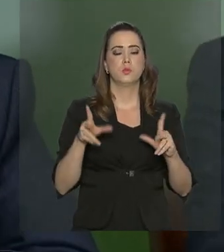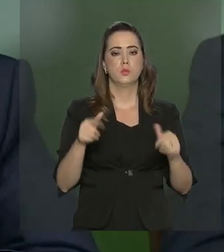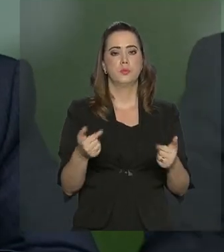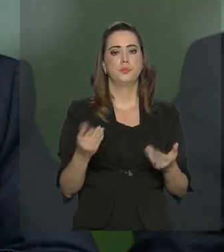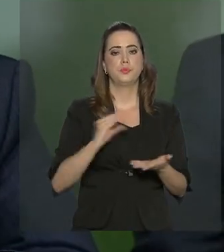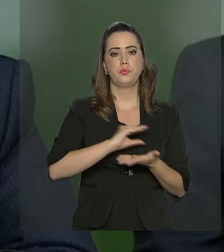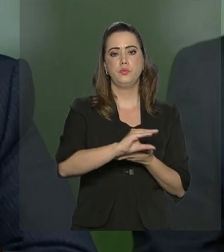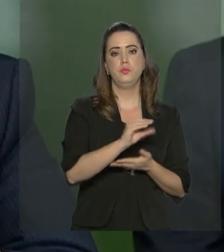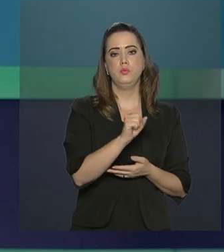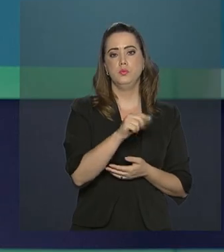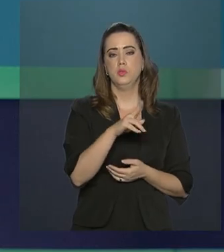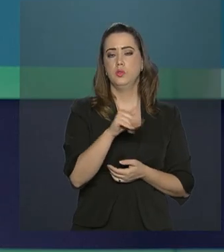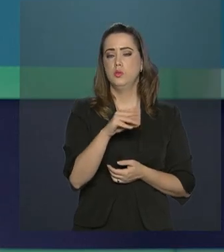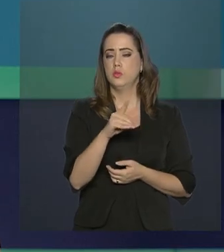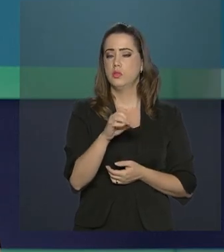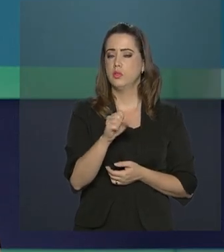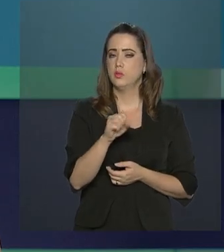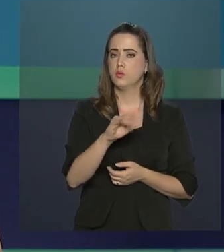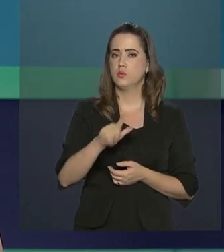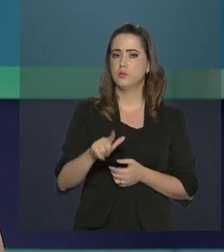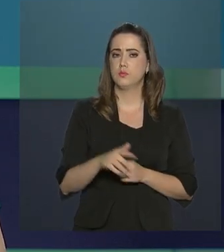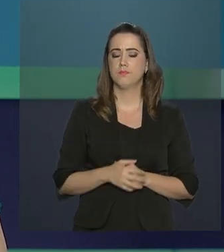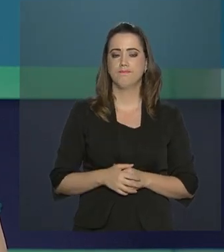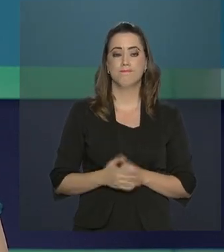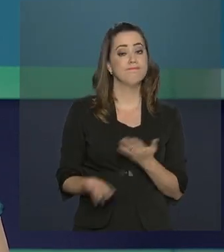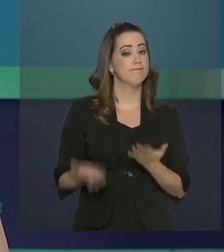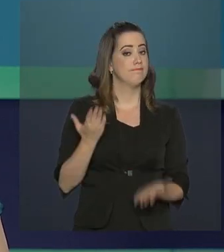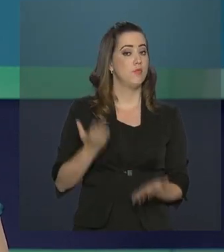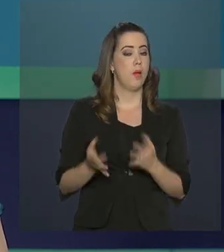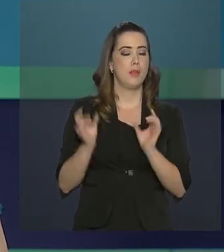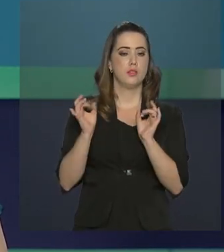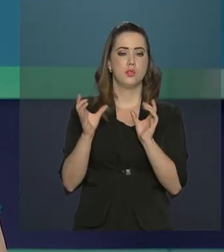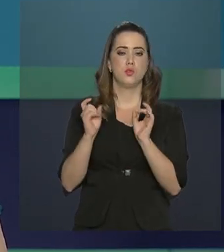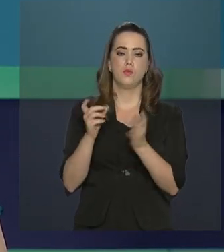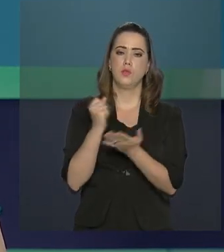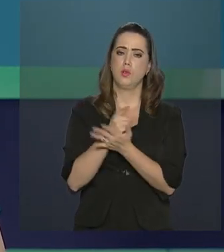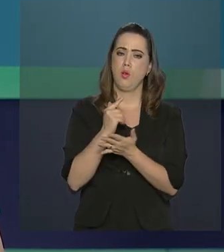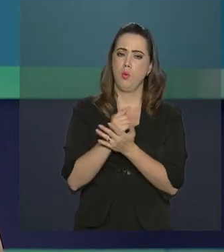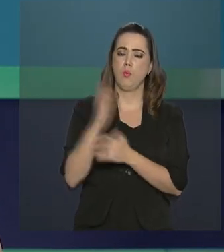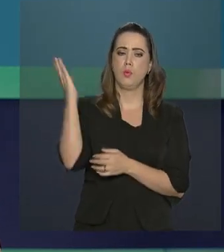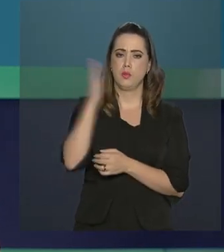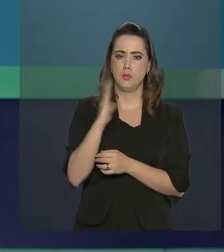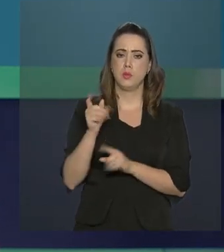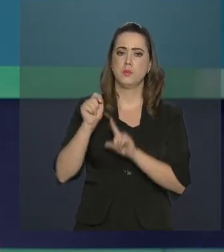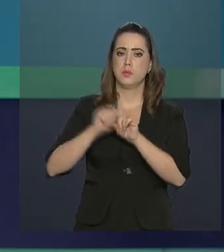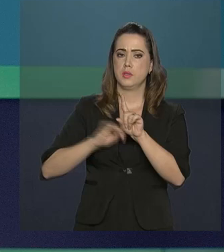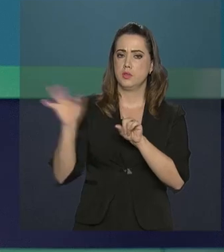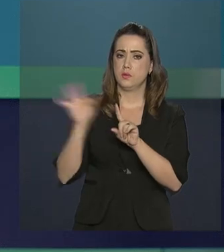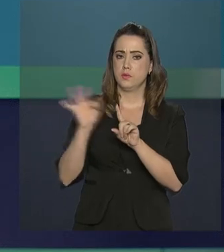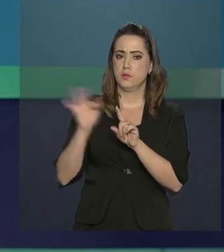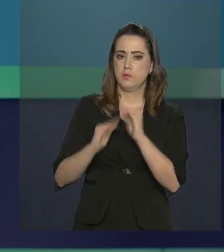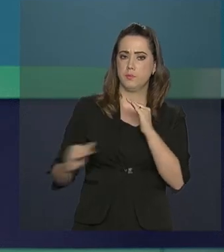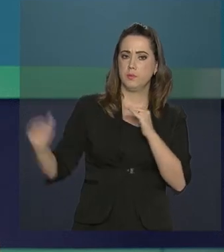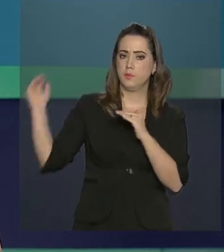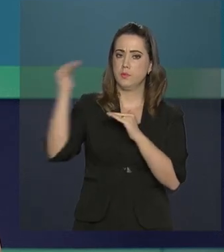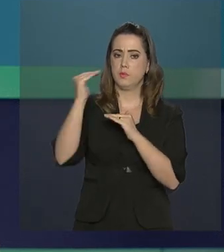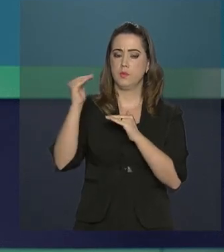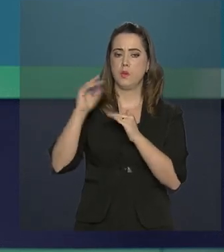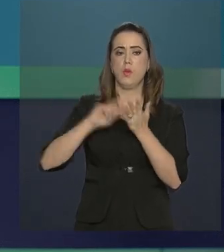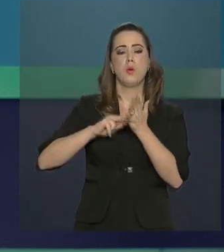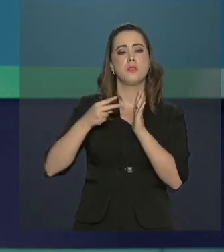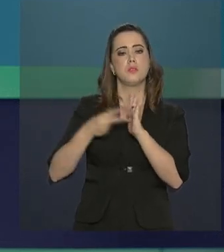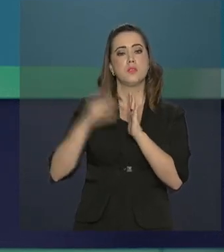para a Seguridade Social. A balança comercial brasileira fechou o mês de fevereiro com superávit.